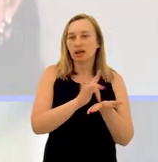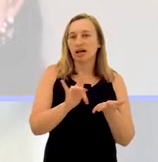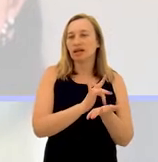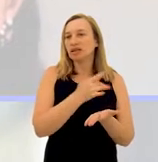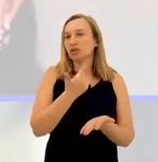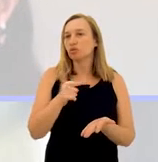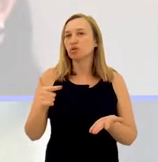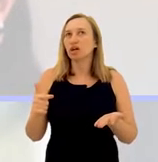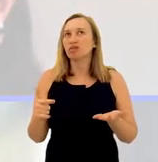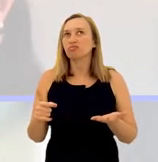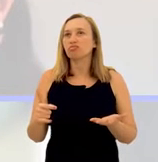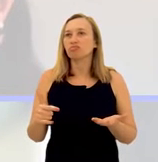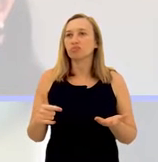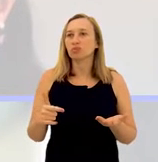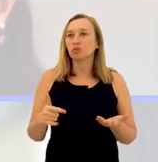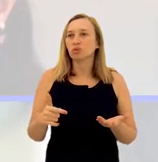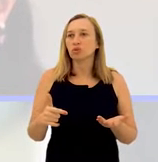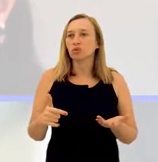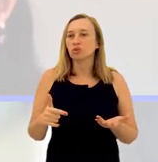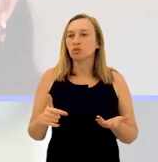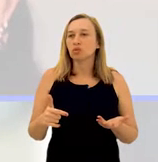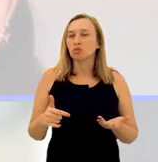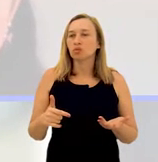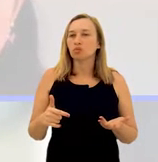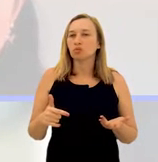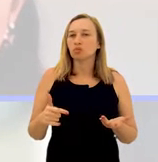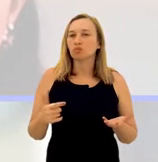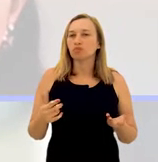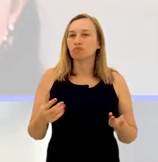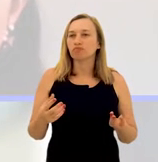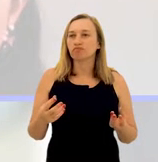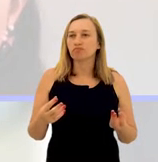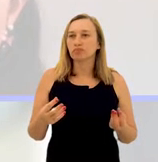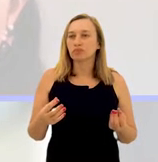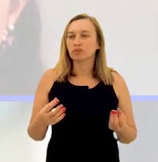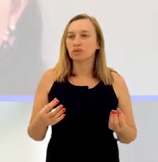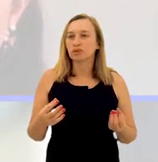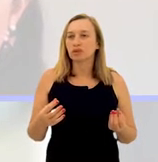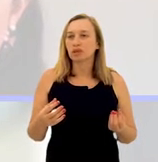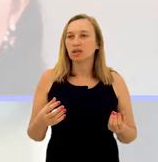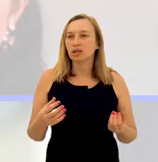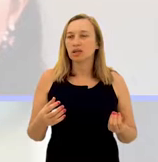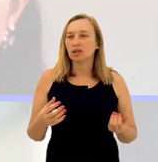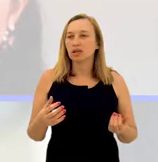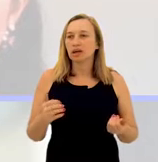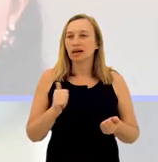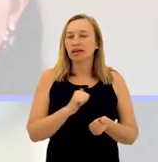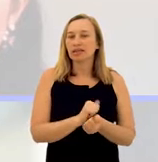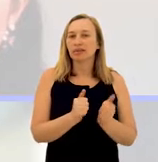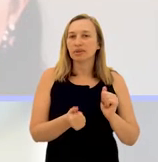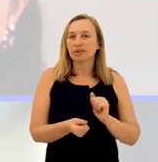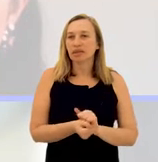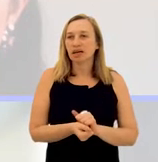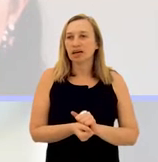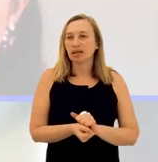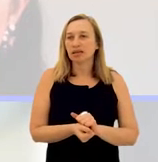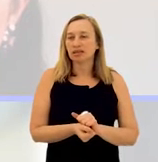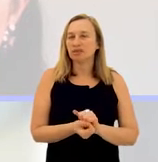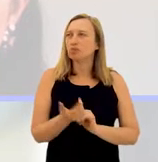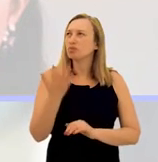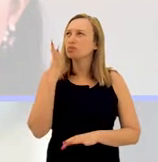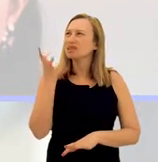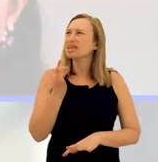celulares não tem uma condição de segurar, né,